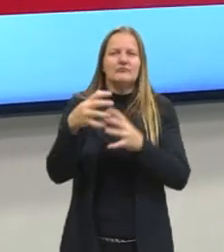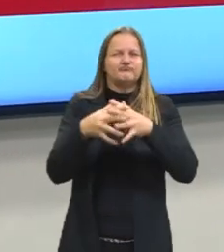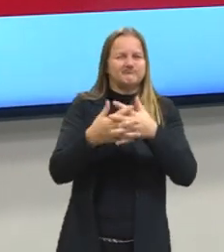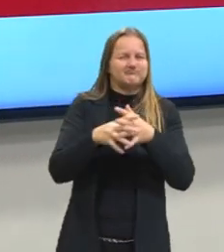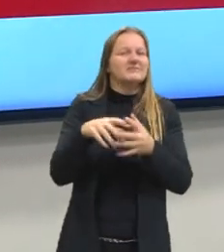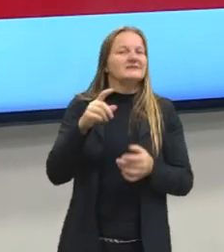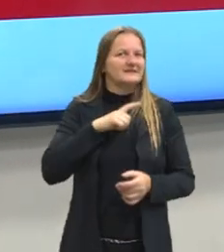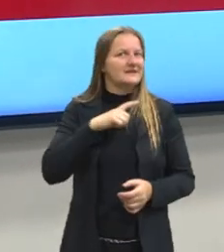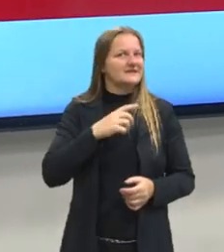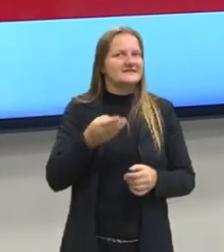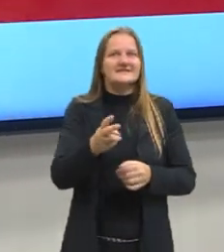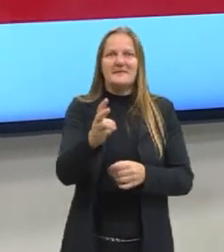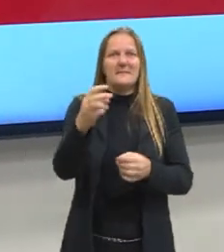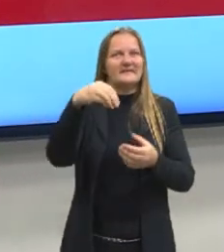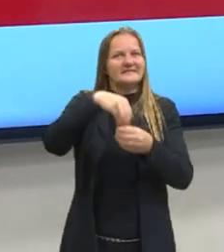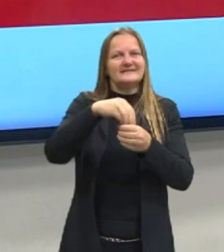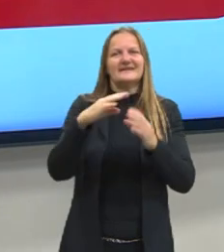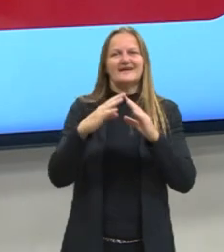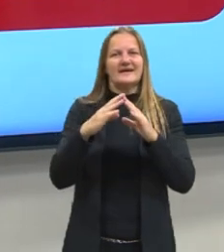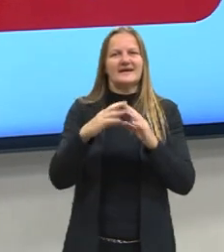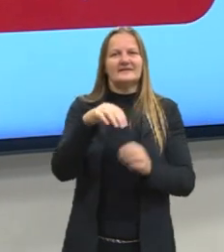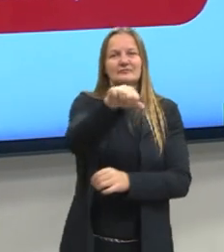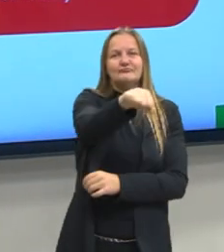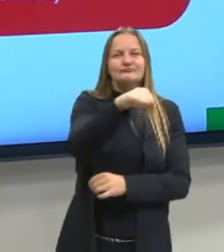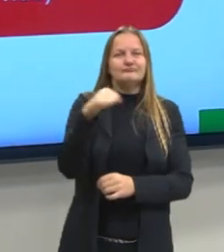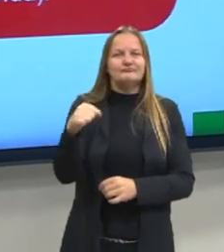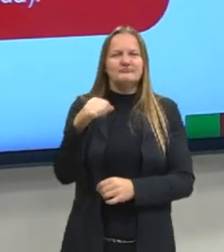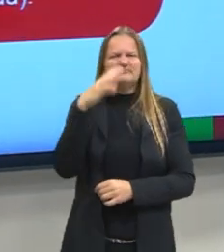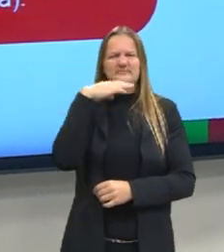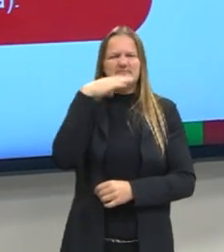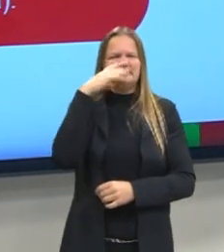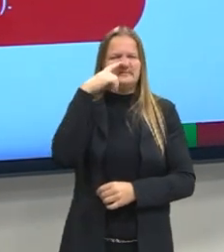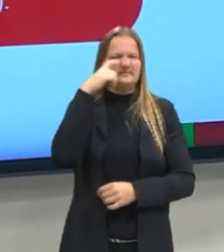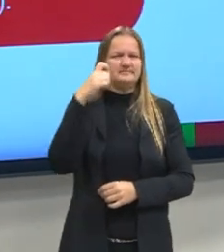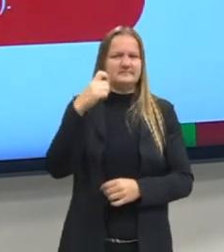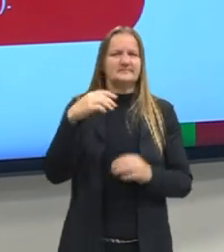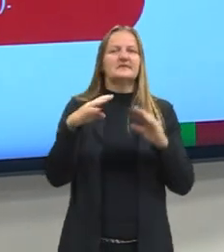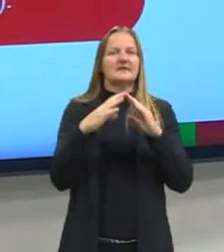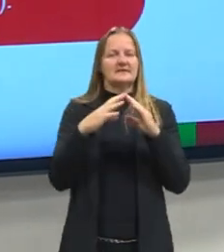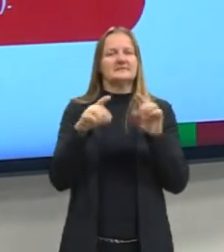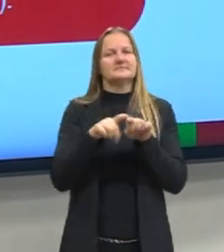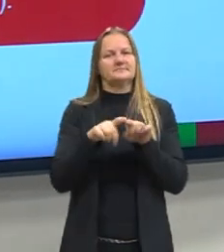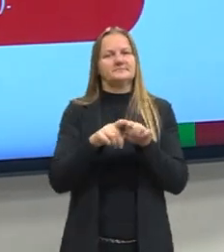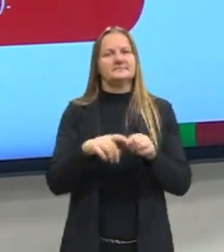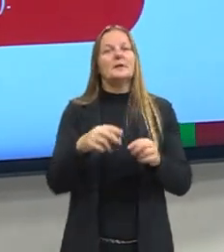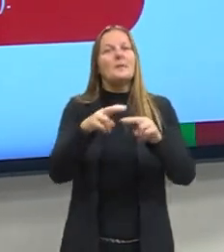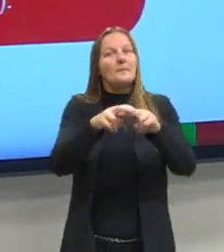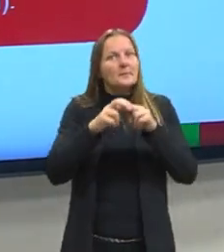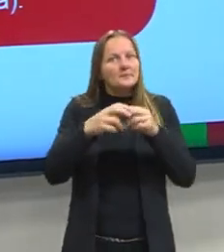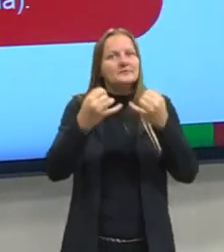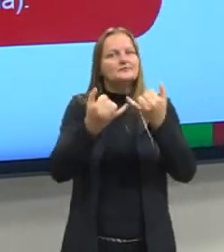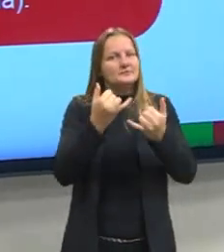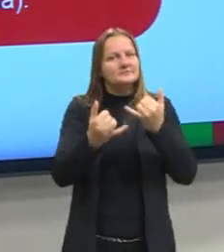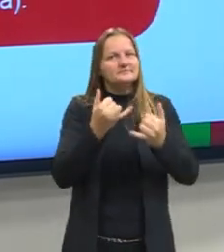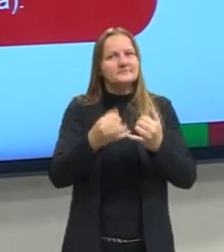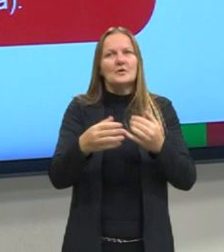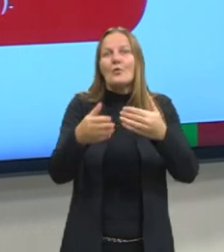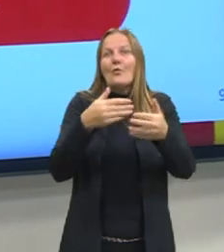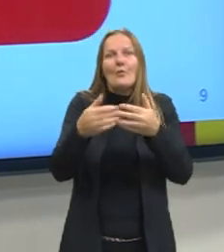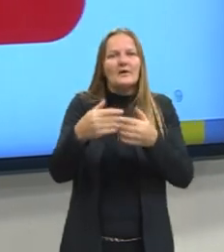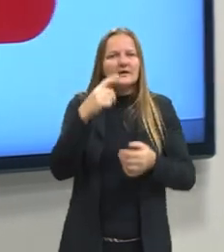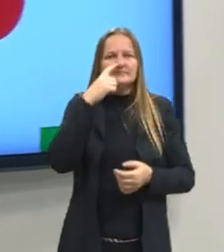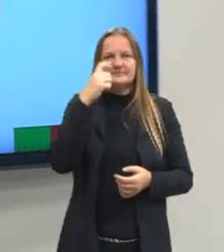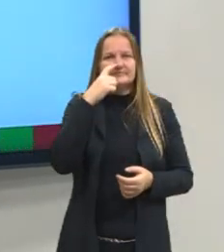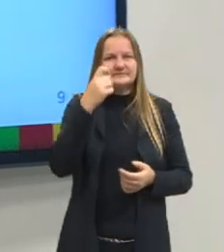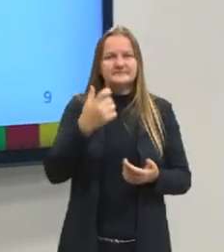acontecer. É comum a gente chegar na casa de alguém e a geladeira está com cheirinho, ou na nossa casa também. Então, por isso esse exemplo. Mas também qualquer remoção